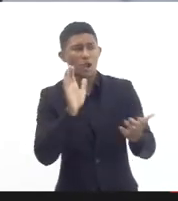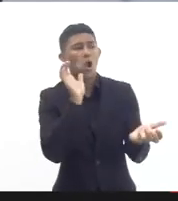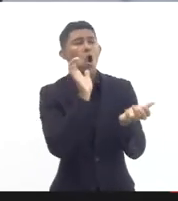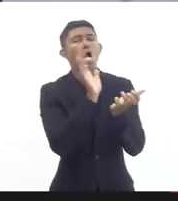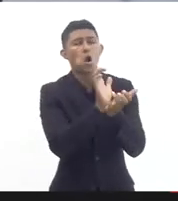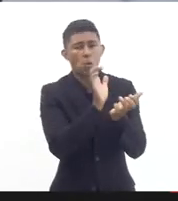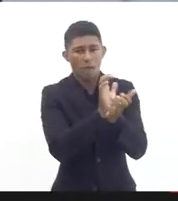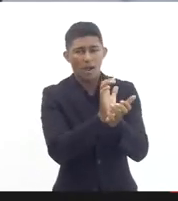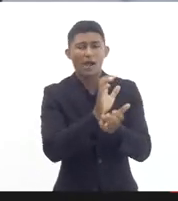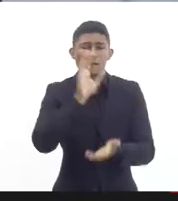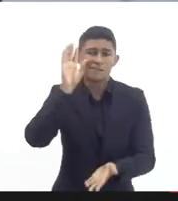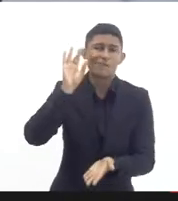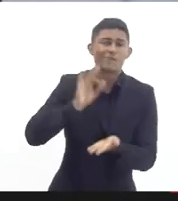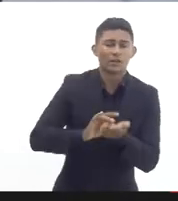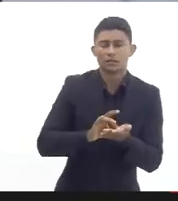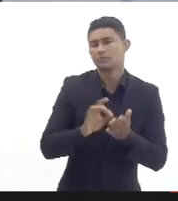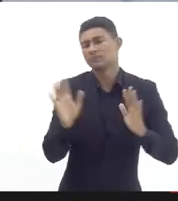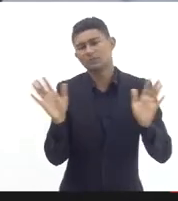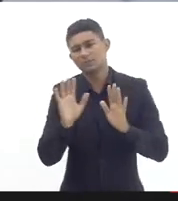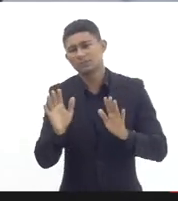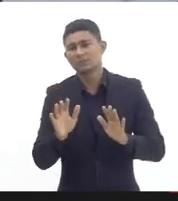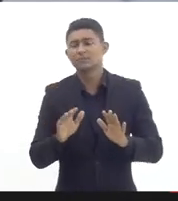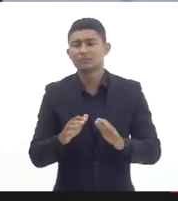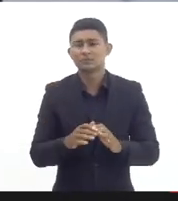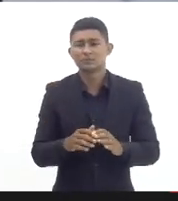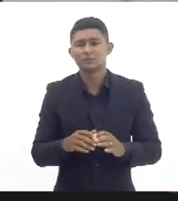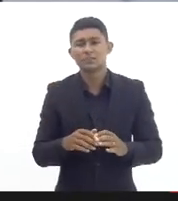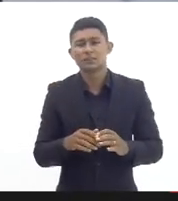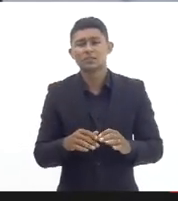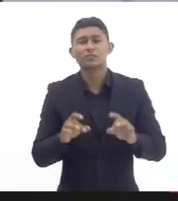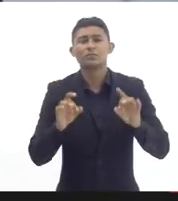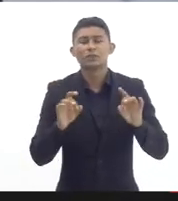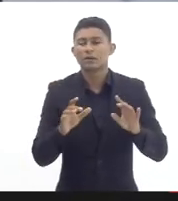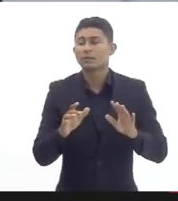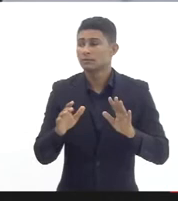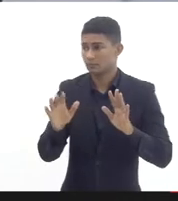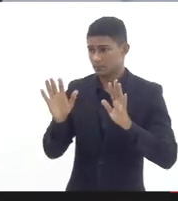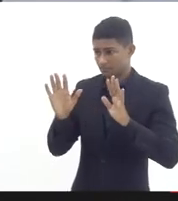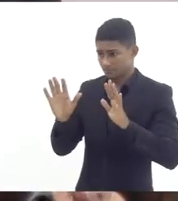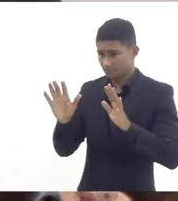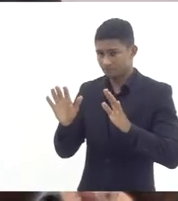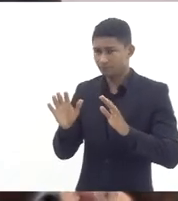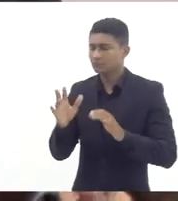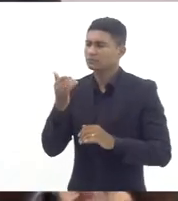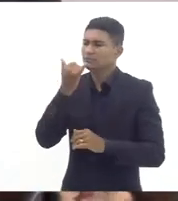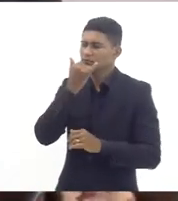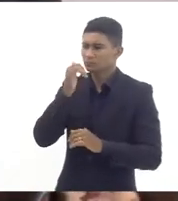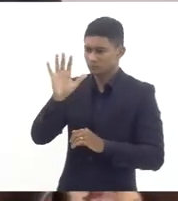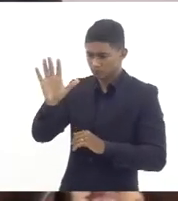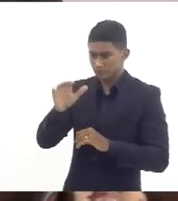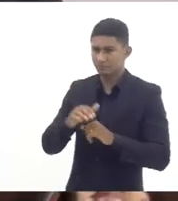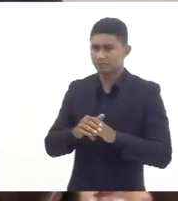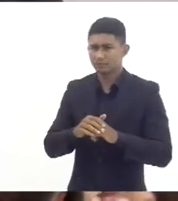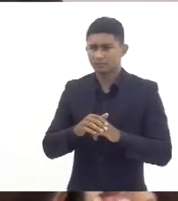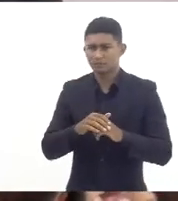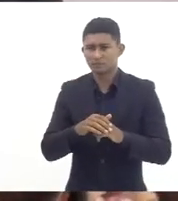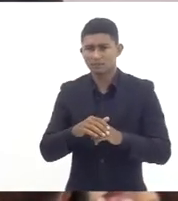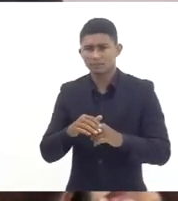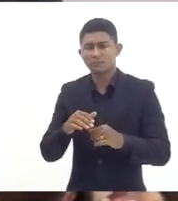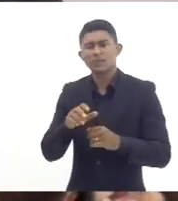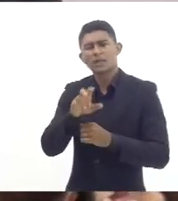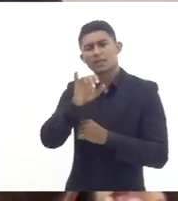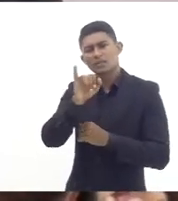de uma ou duas disciplinas do itinerário informativo mas Patrícia essas turmas desculpe essas turmas do chamado itinerário